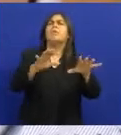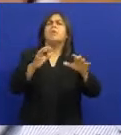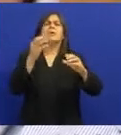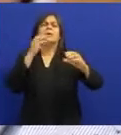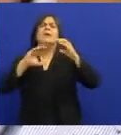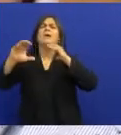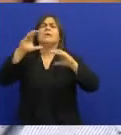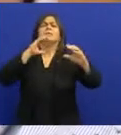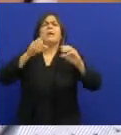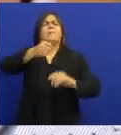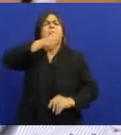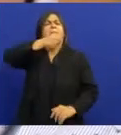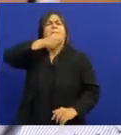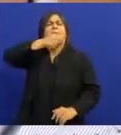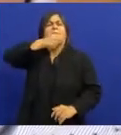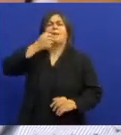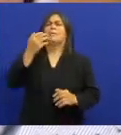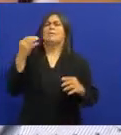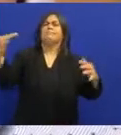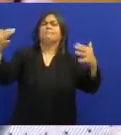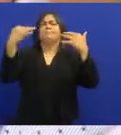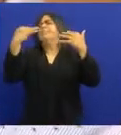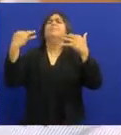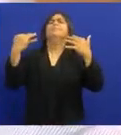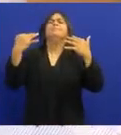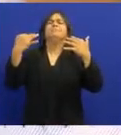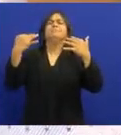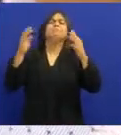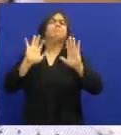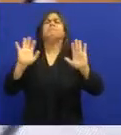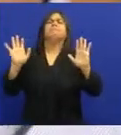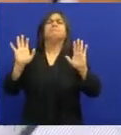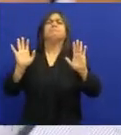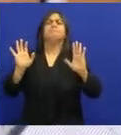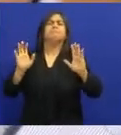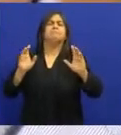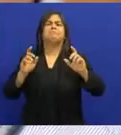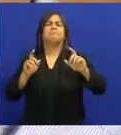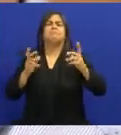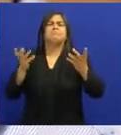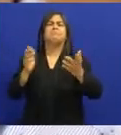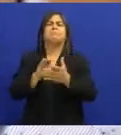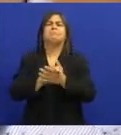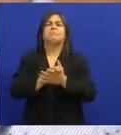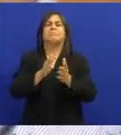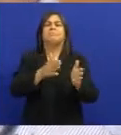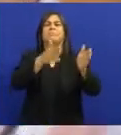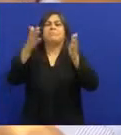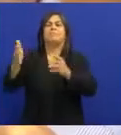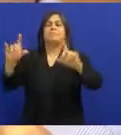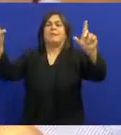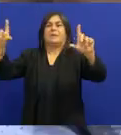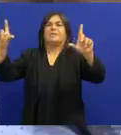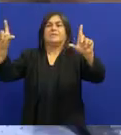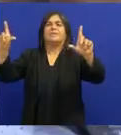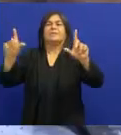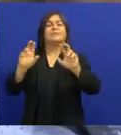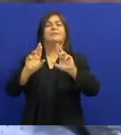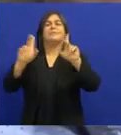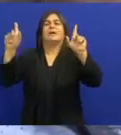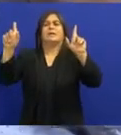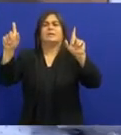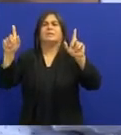estáticas Cantavam Com o microfone E aqui na frente Não precisavam Fazer nenhum tipo De trejeito Quando foram Para a televisão